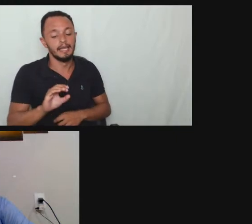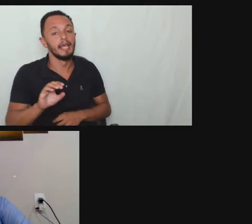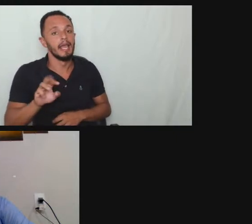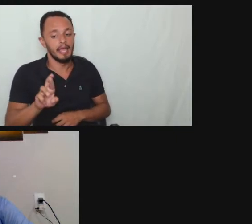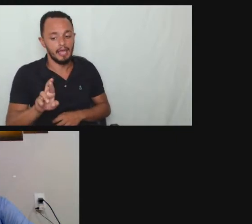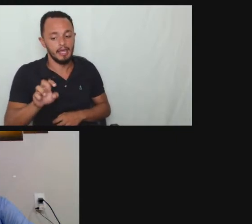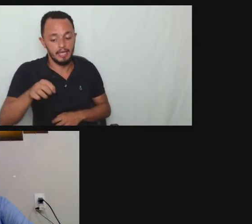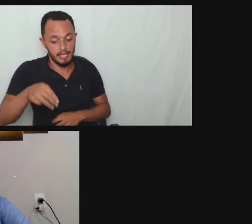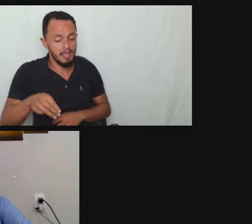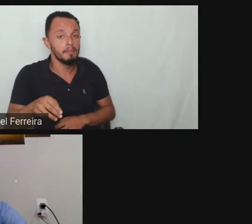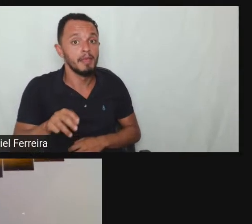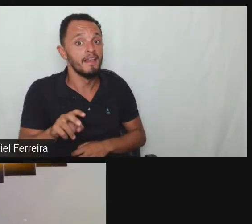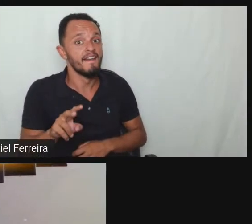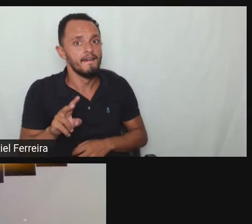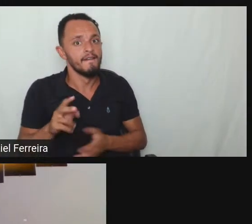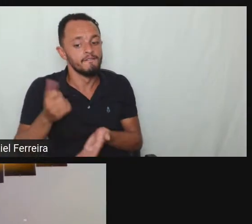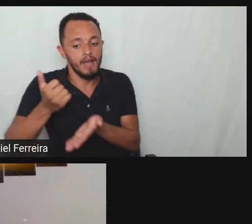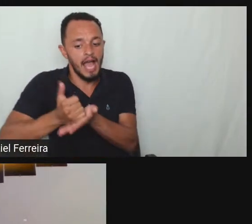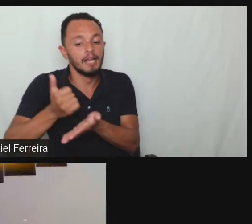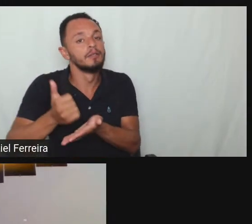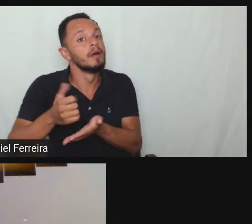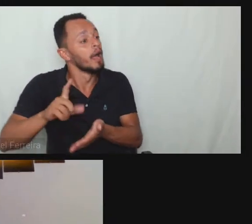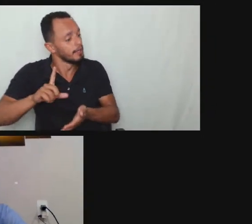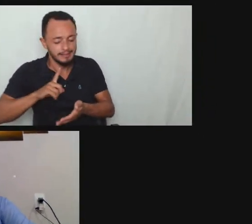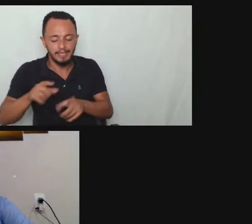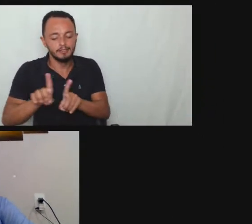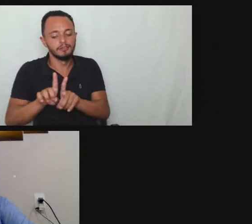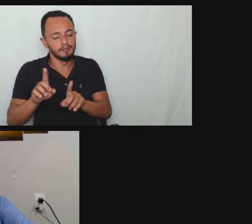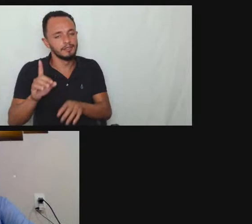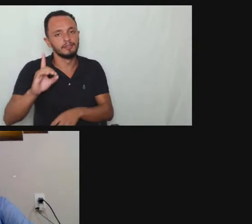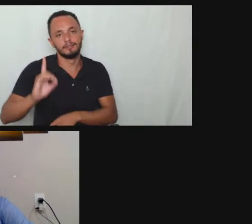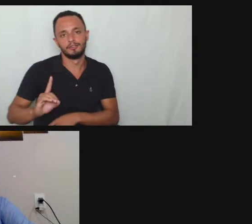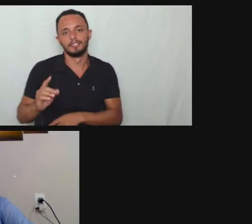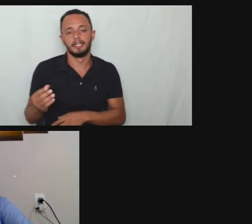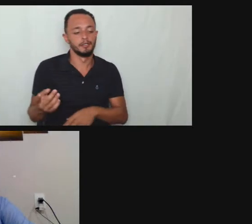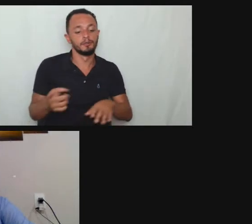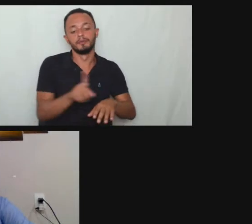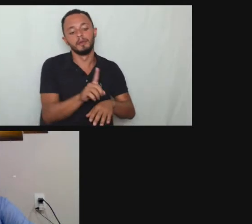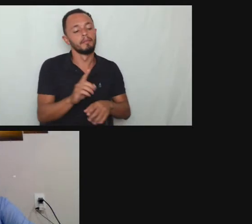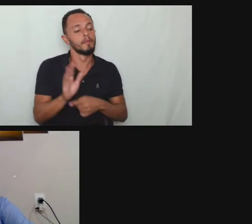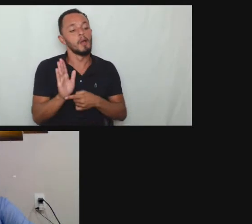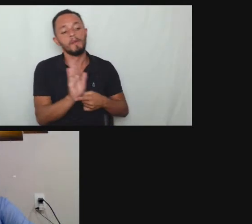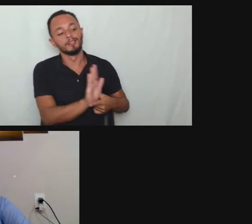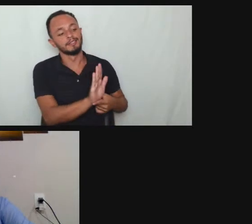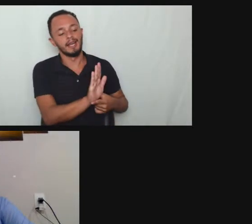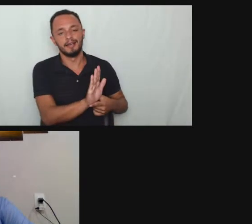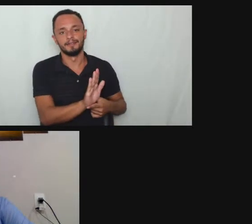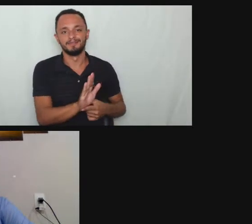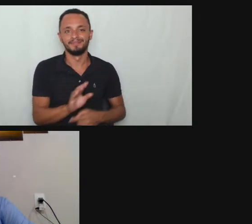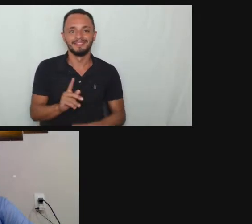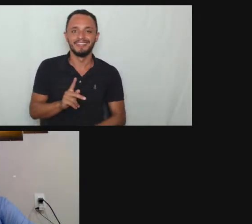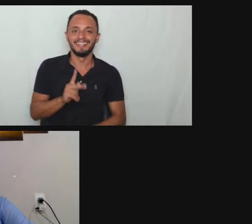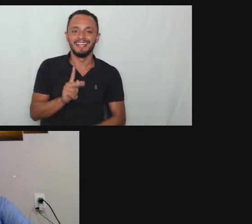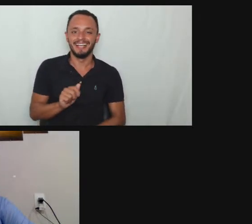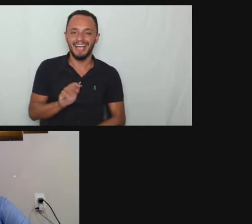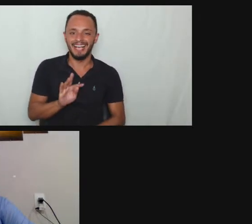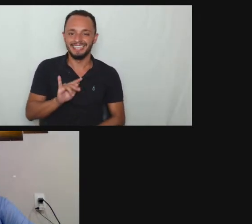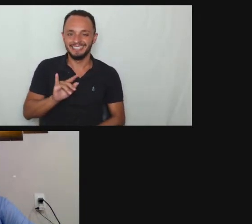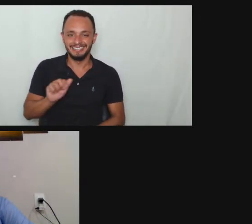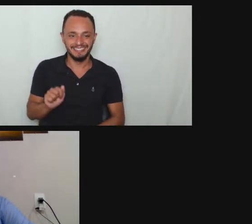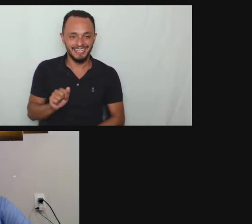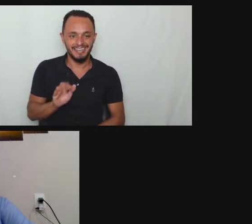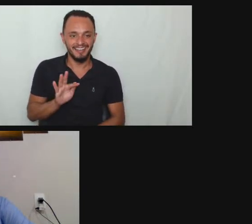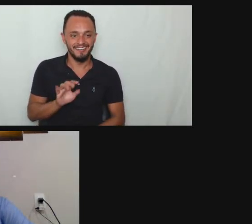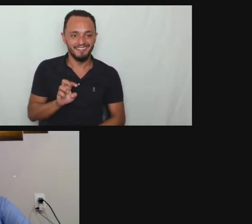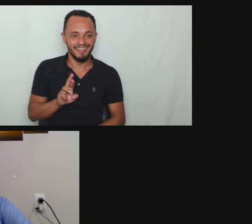autenticidade você vai apresentá-la na firma tá? a Kátia Ferraz bem-vinda Kátia em nosso canal que honra ter você conosco